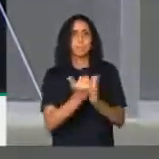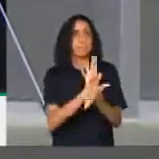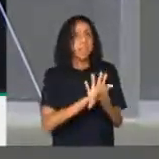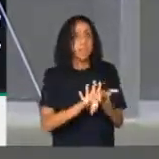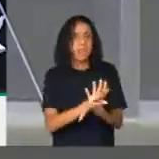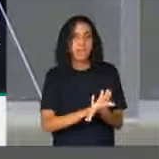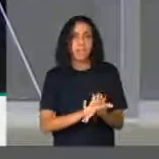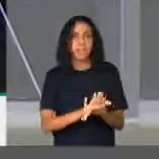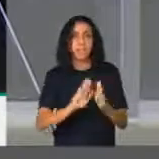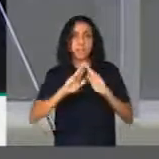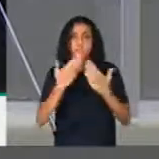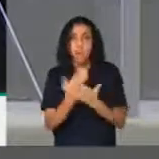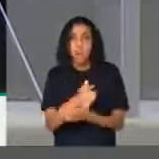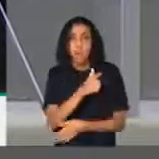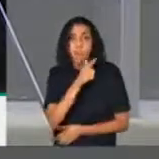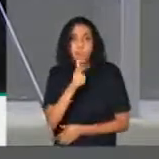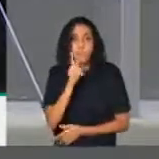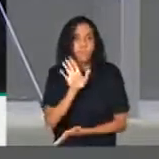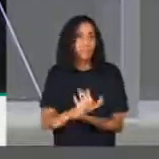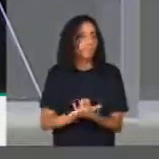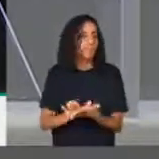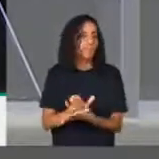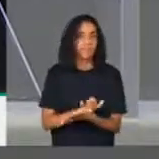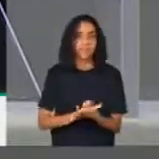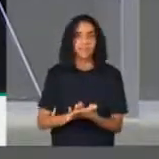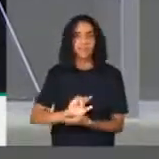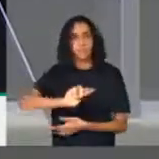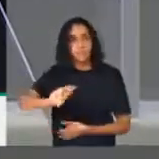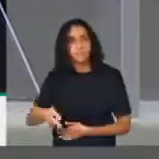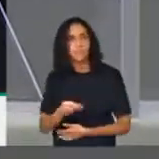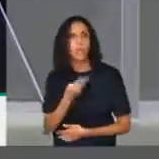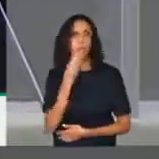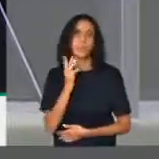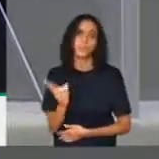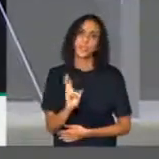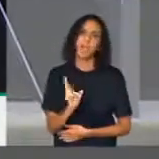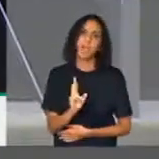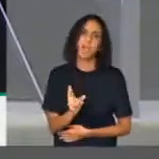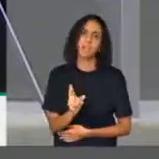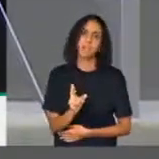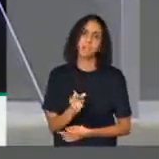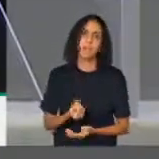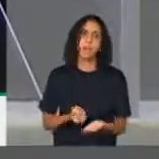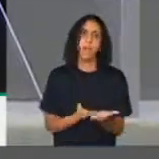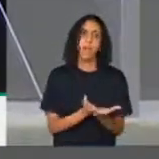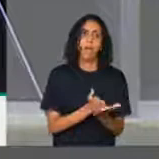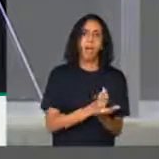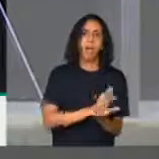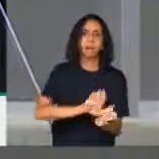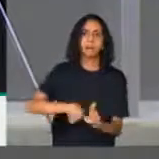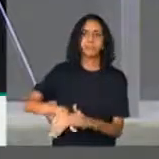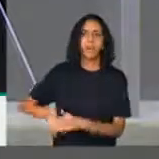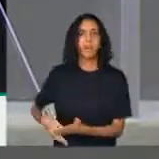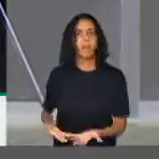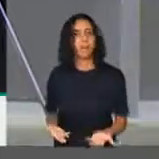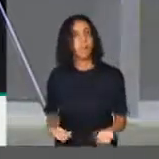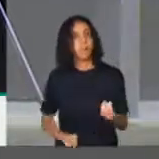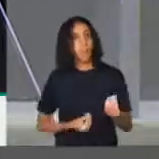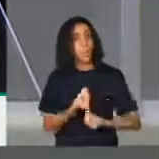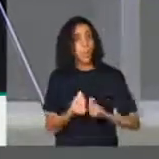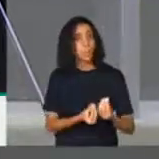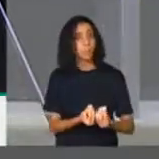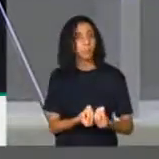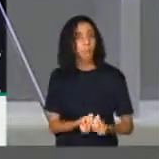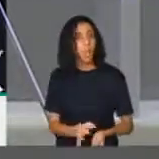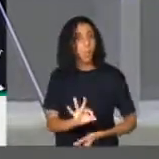escolas sem merenda, 2 milhões de reais foram desviados e a operação da Polícia